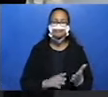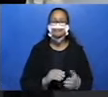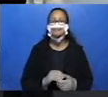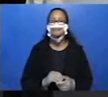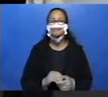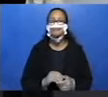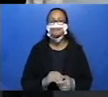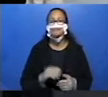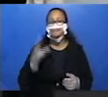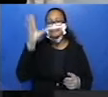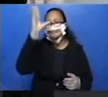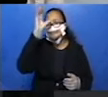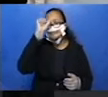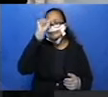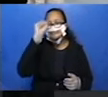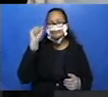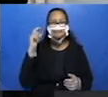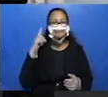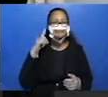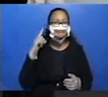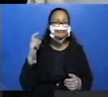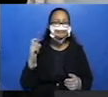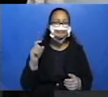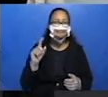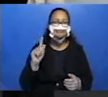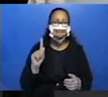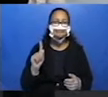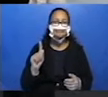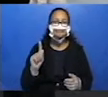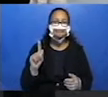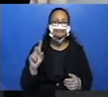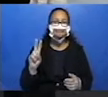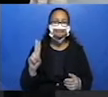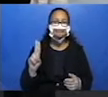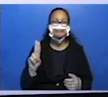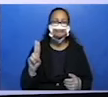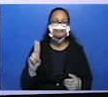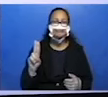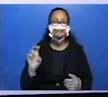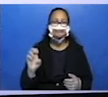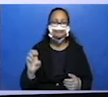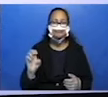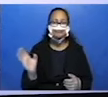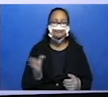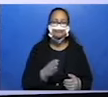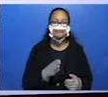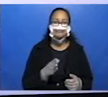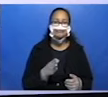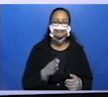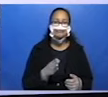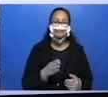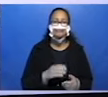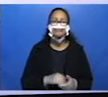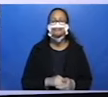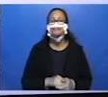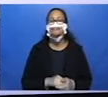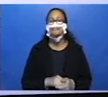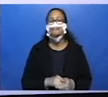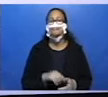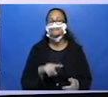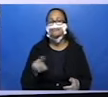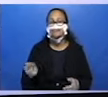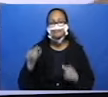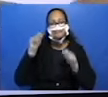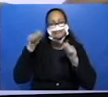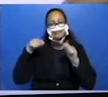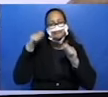Aprender sobre o som de Guê, Gui e Gay. Nós vamos fazer isso enquanto você vai assistindo